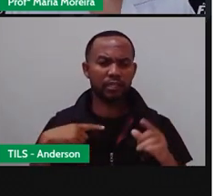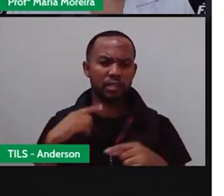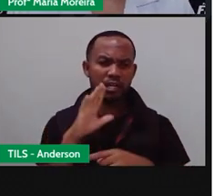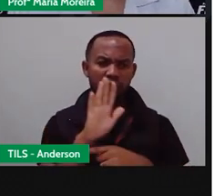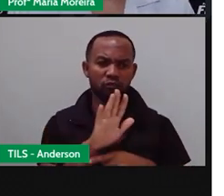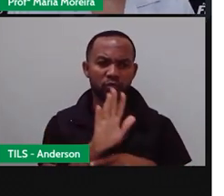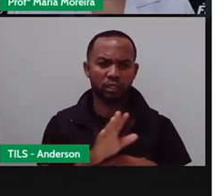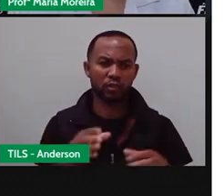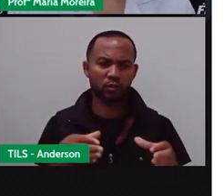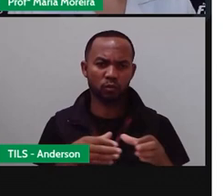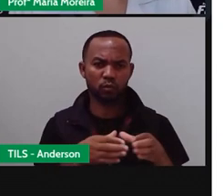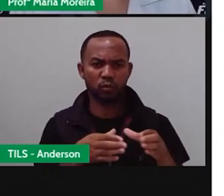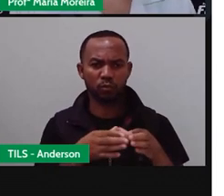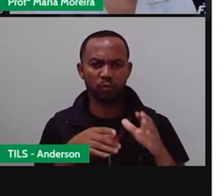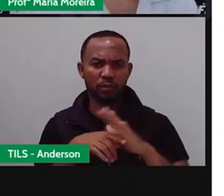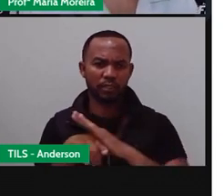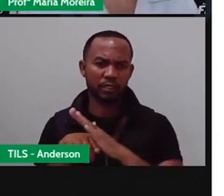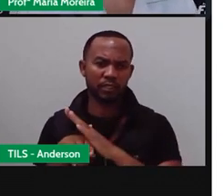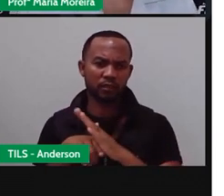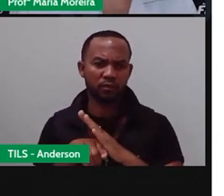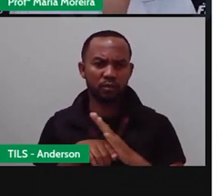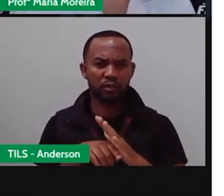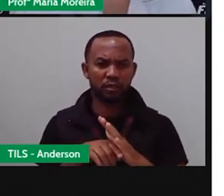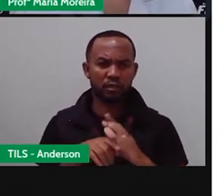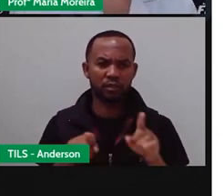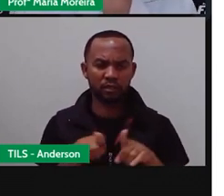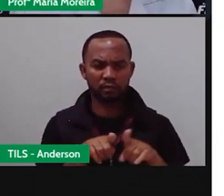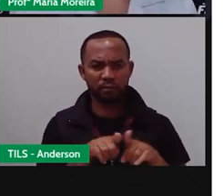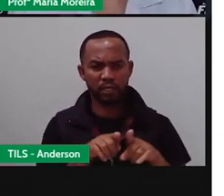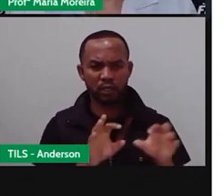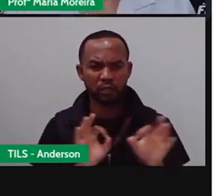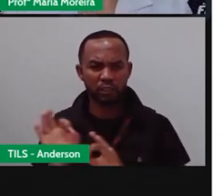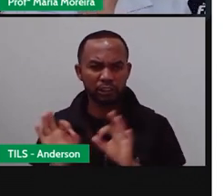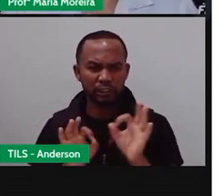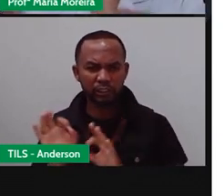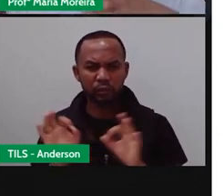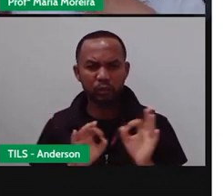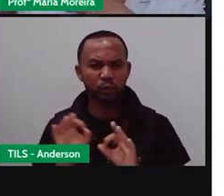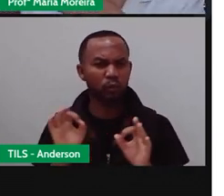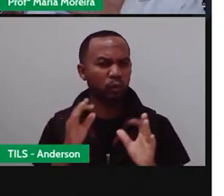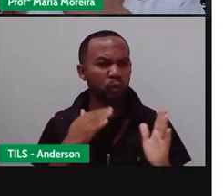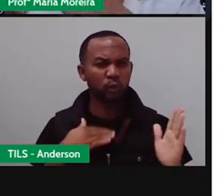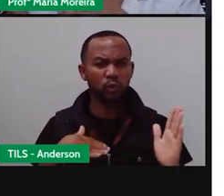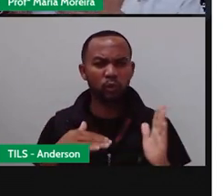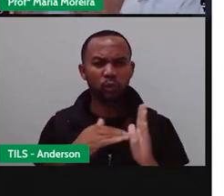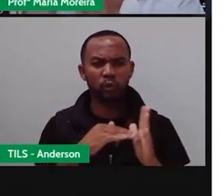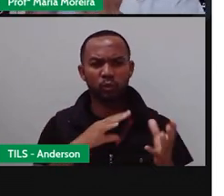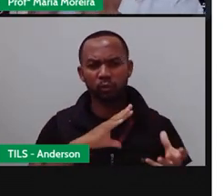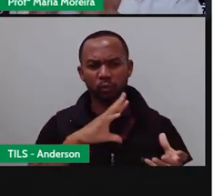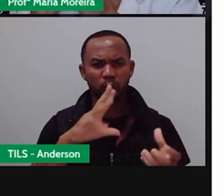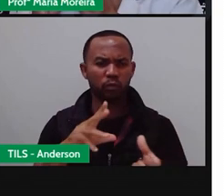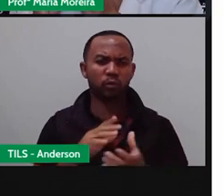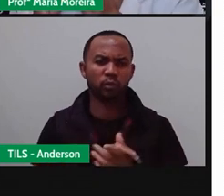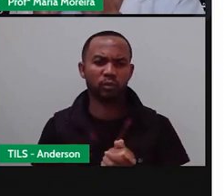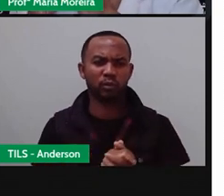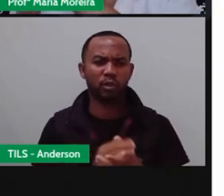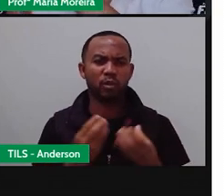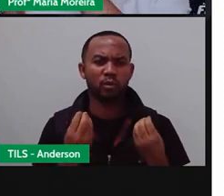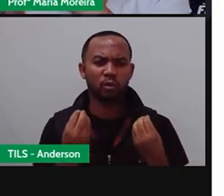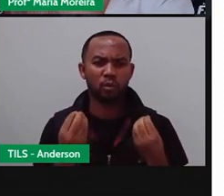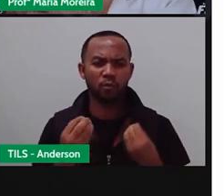pesquisadores, né, e organizações em todo o mundo. Por quê? Não tem como a gente fazer essa lista só